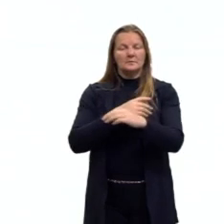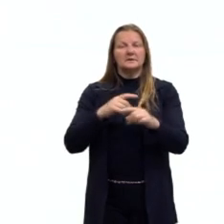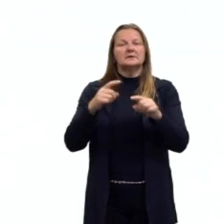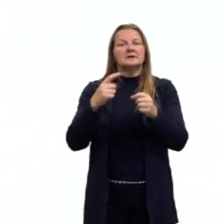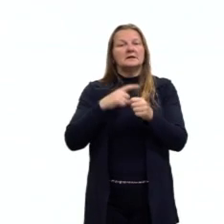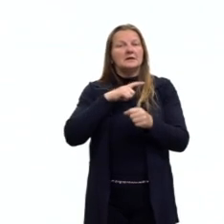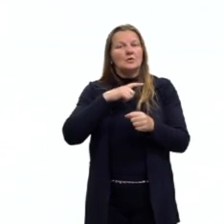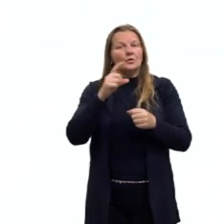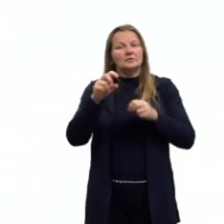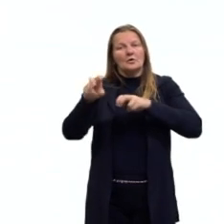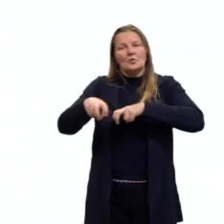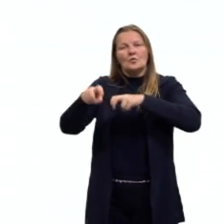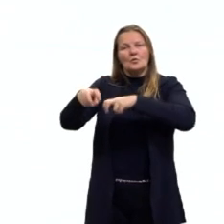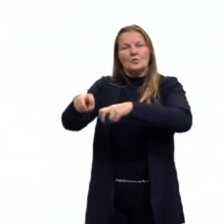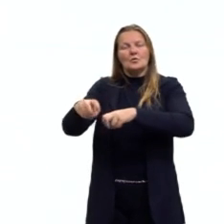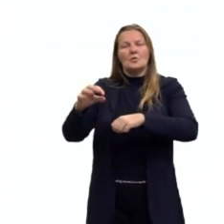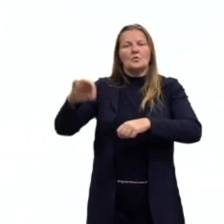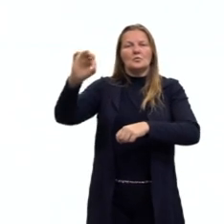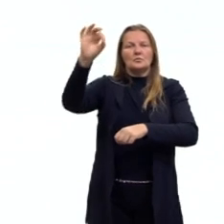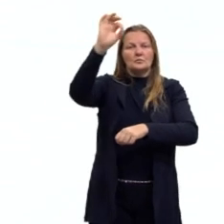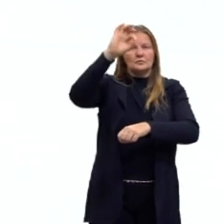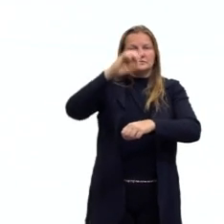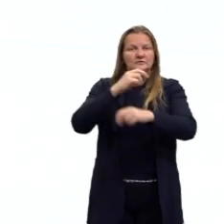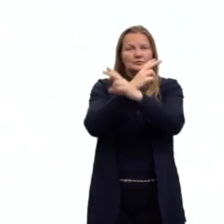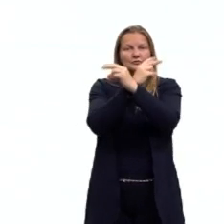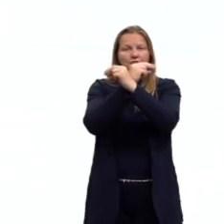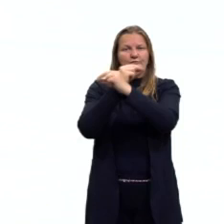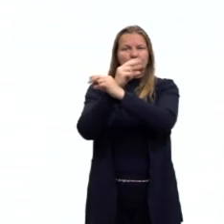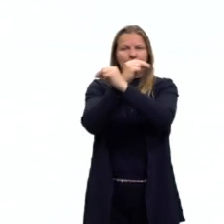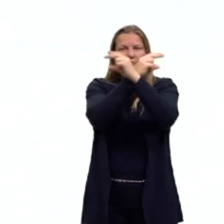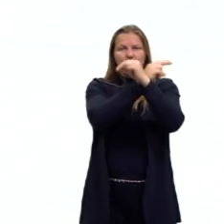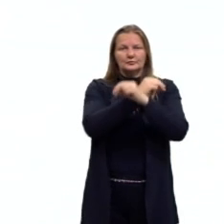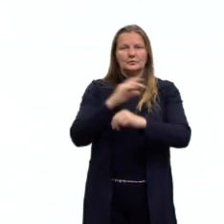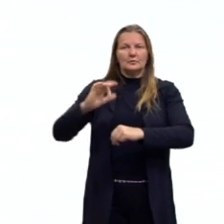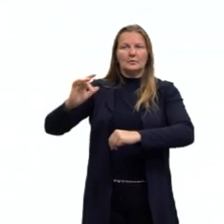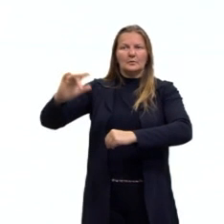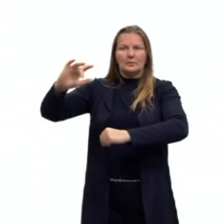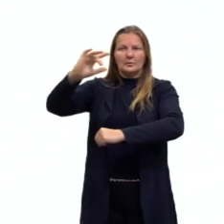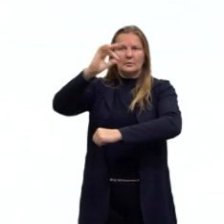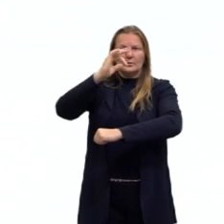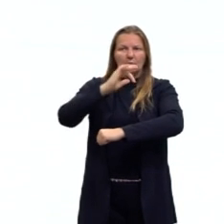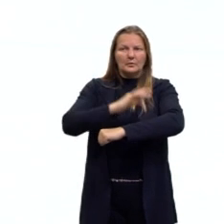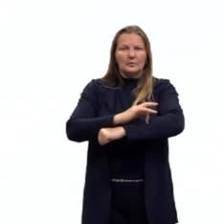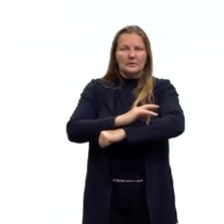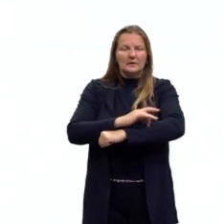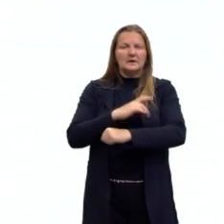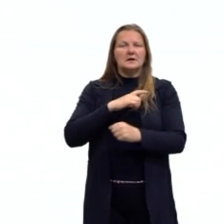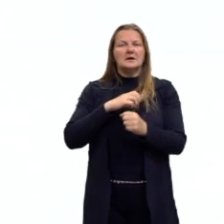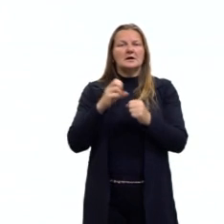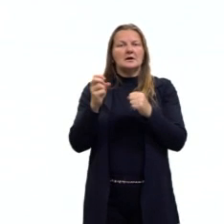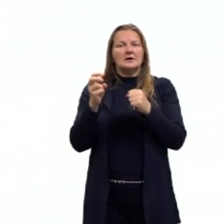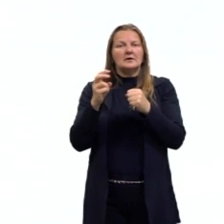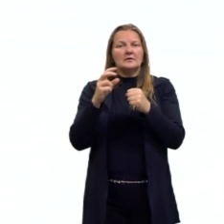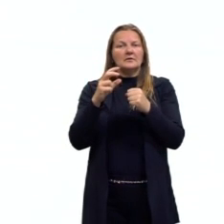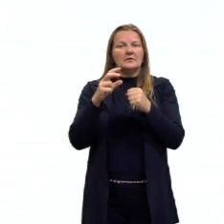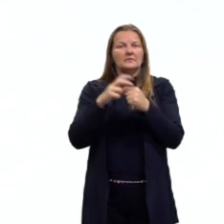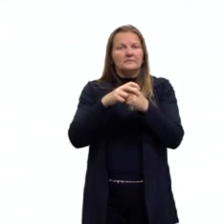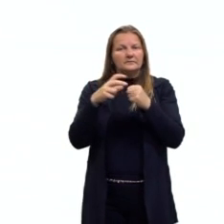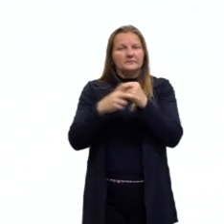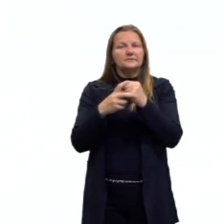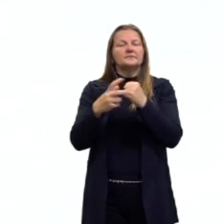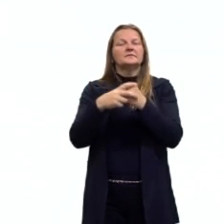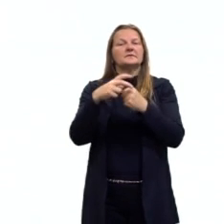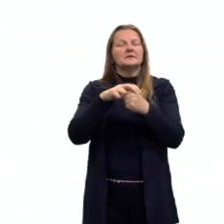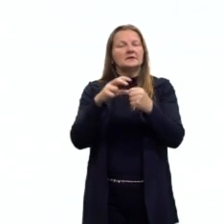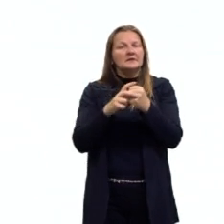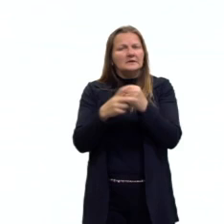mosquito Aedes aegypti, tá? Aquele mesmo mosquitinho, né? Que transmite a dengue, a zika, a chikungunya. Então, ele